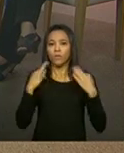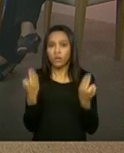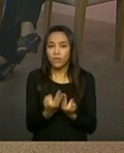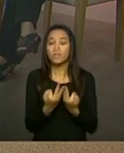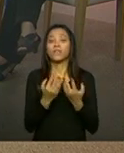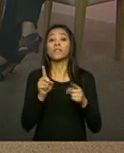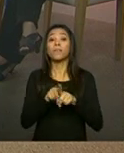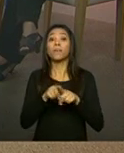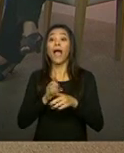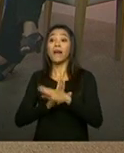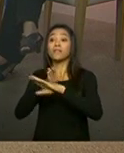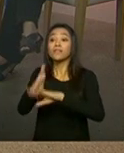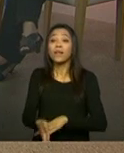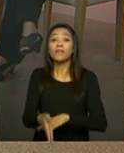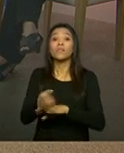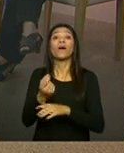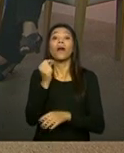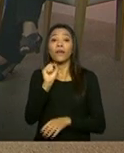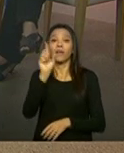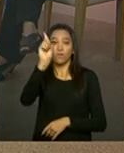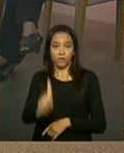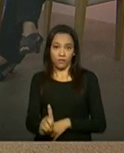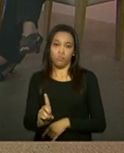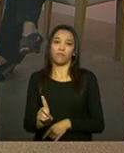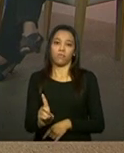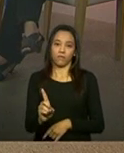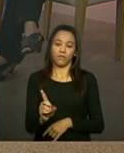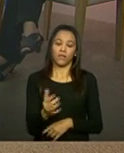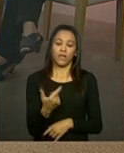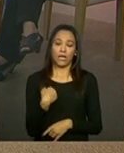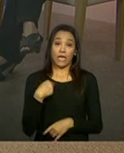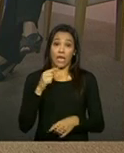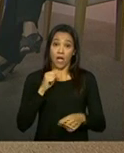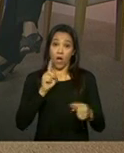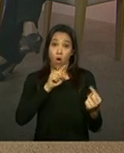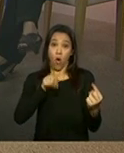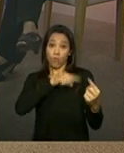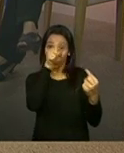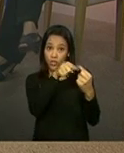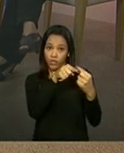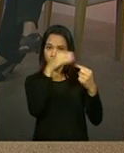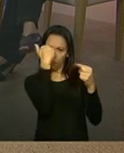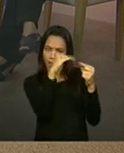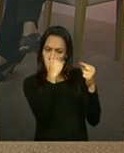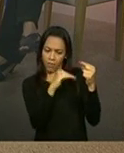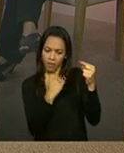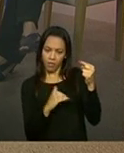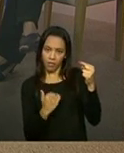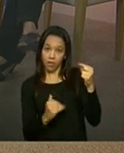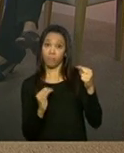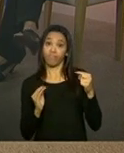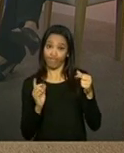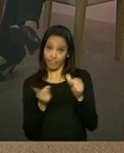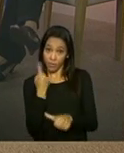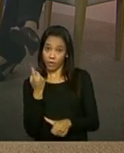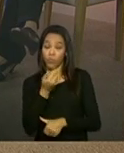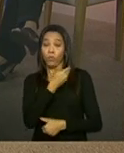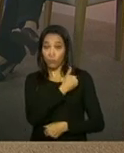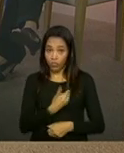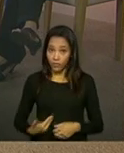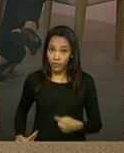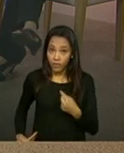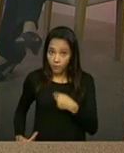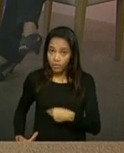o acesso a direitos, esses objetivos, na verdade, eles se baseiam primeiro na concepção de que o Estado, ele tem